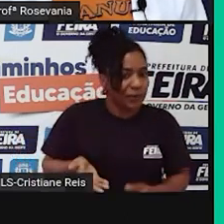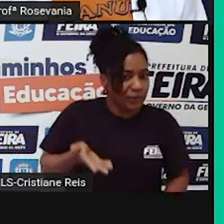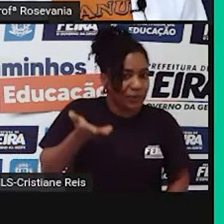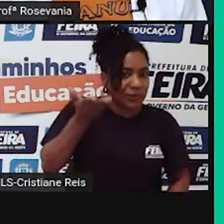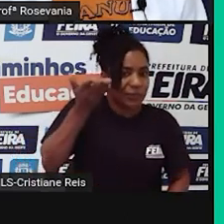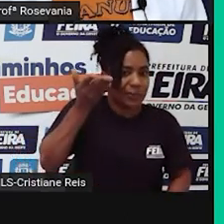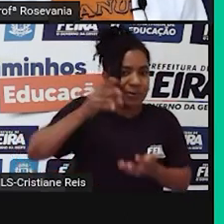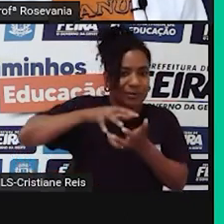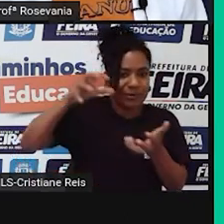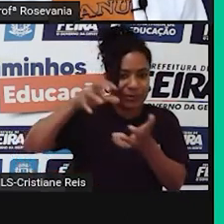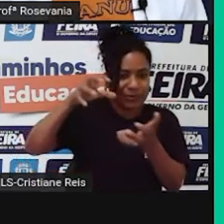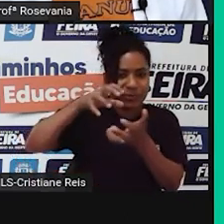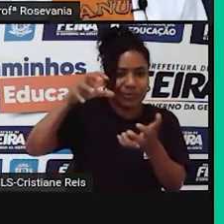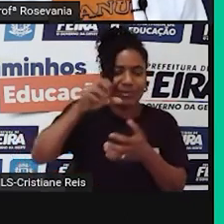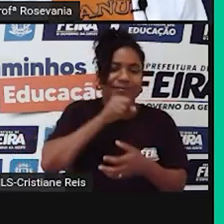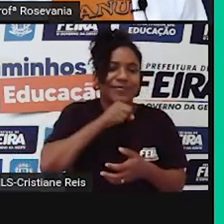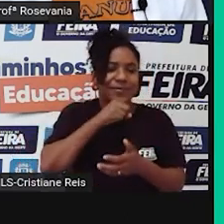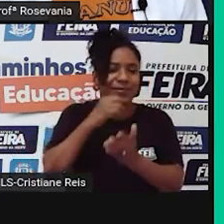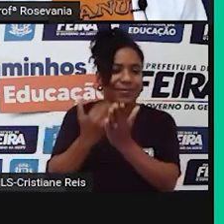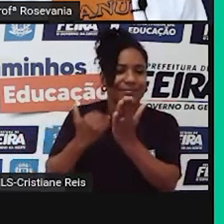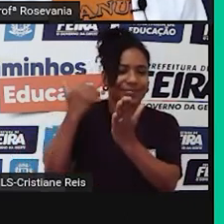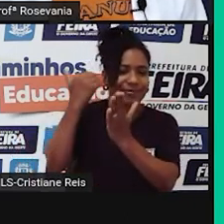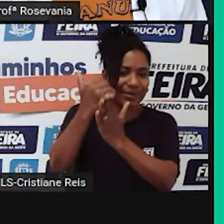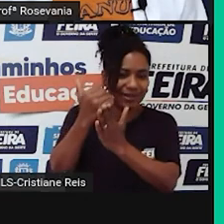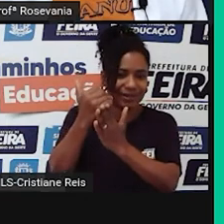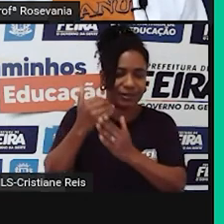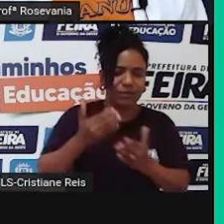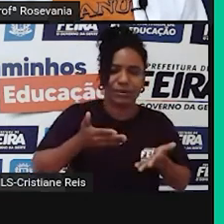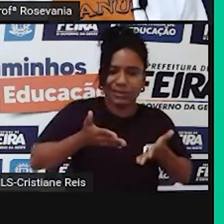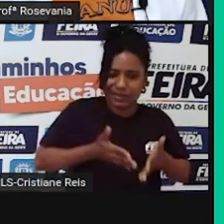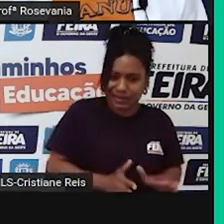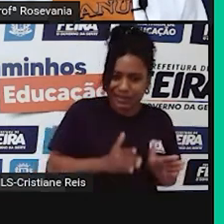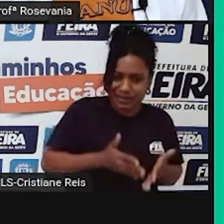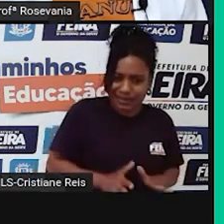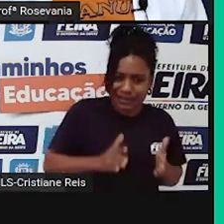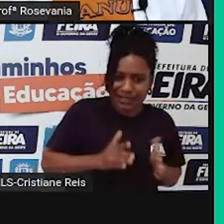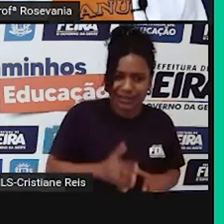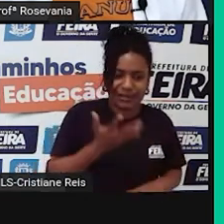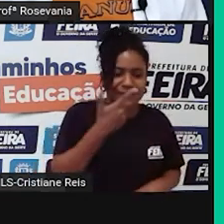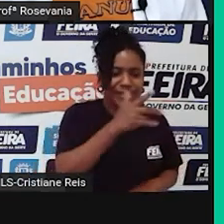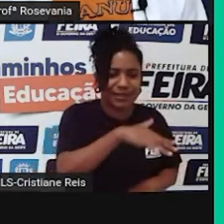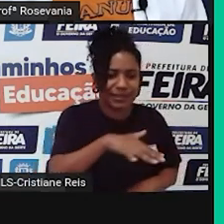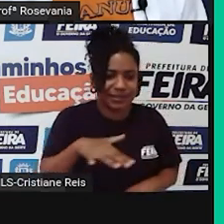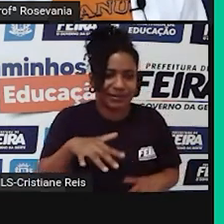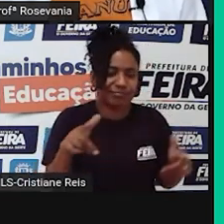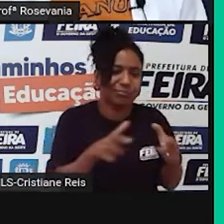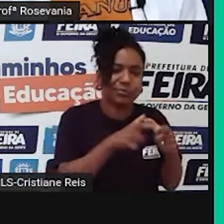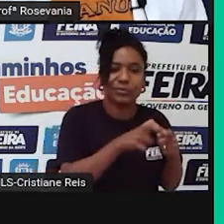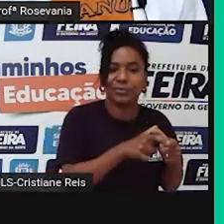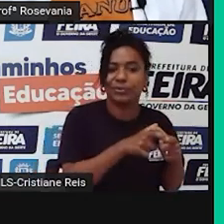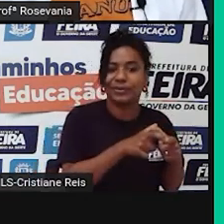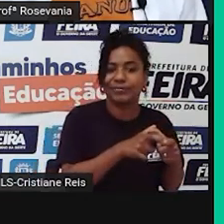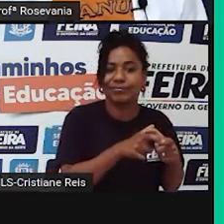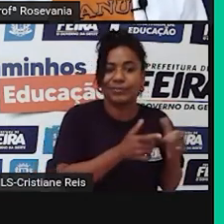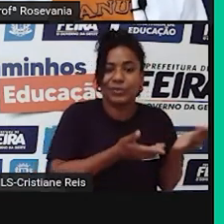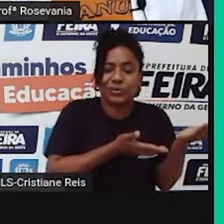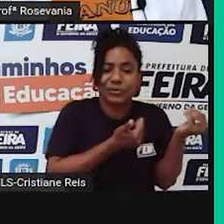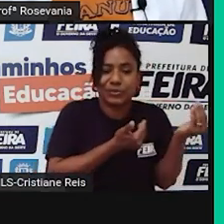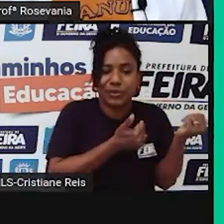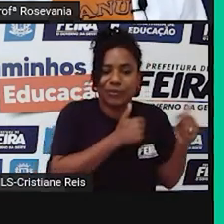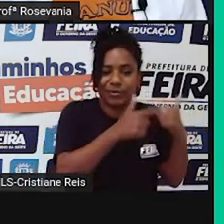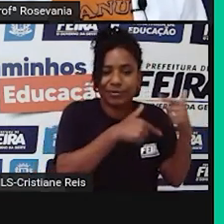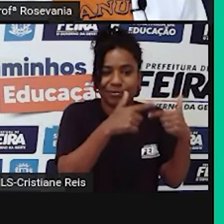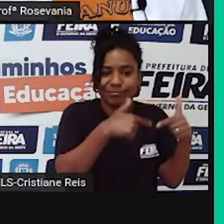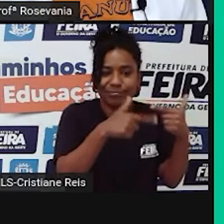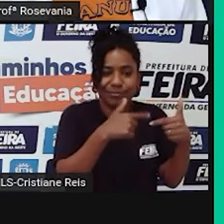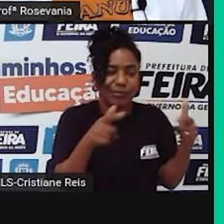idosa. Então se diminui a quantidade de crianças, tem uma quantidade pequena aqui de pessoas